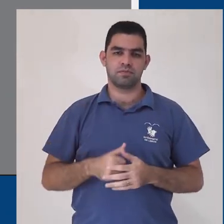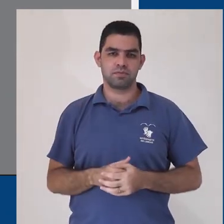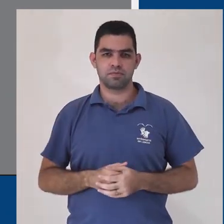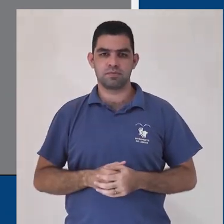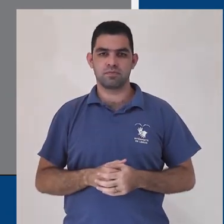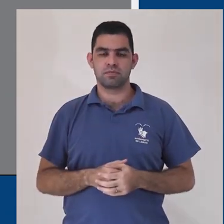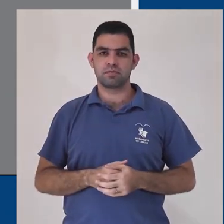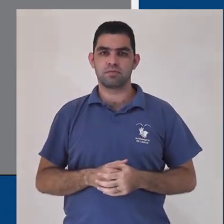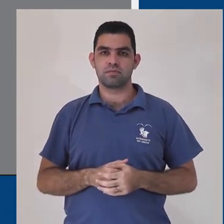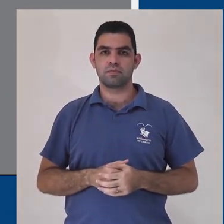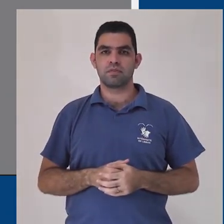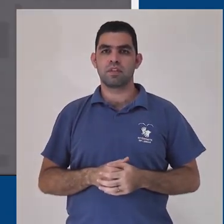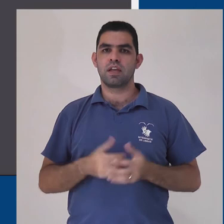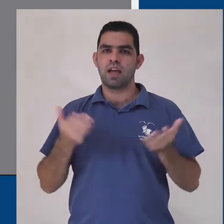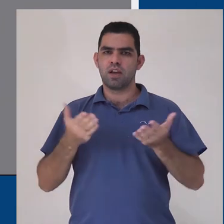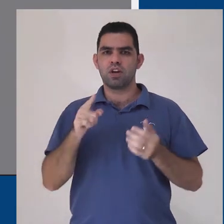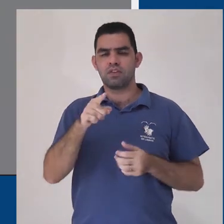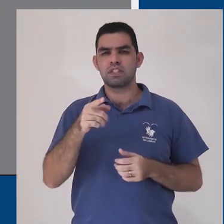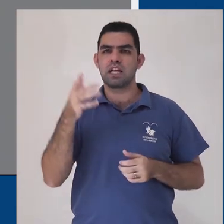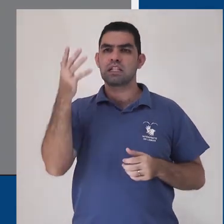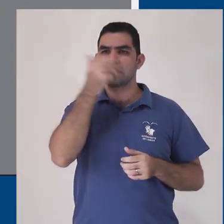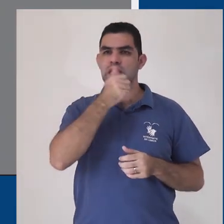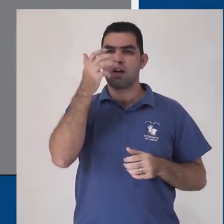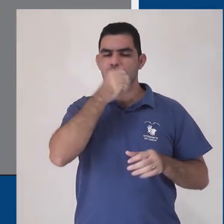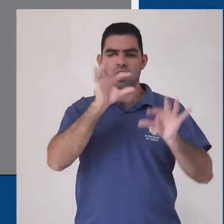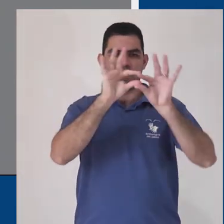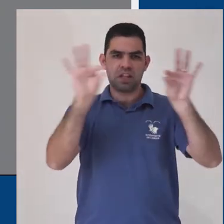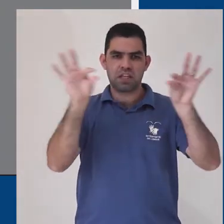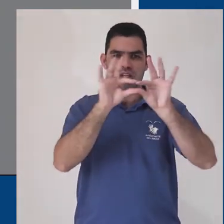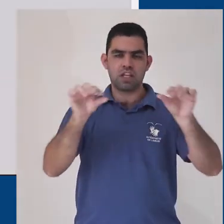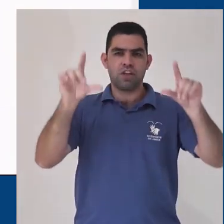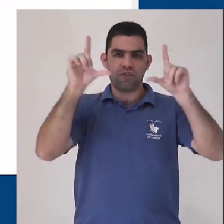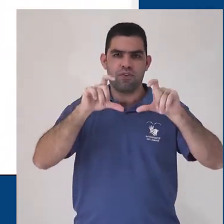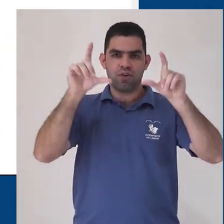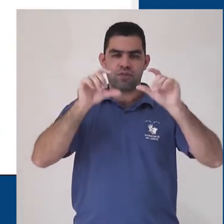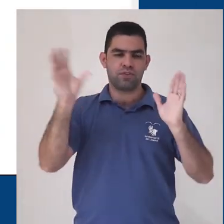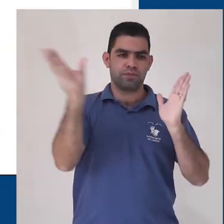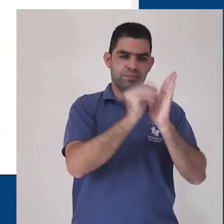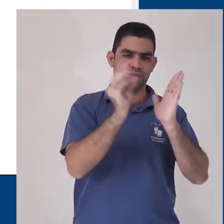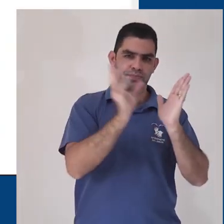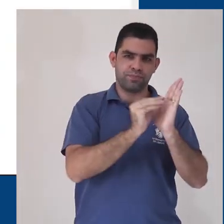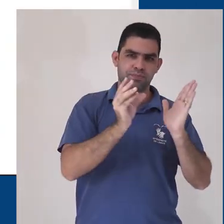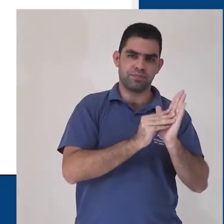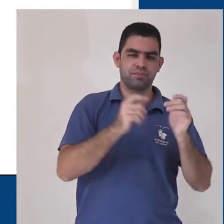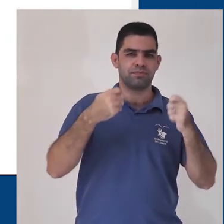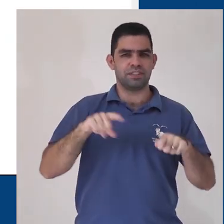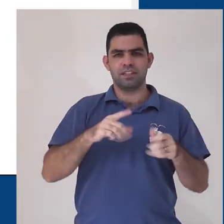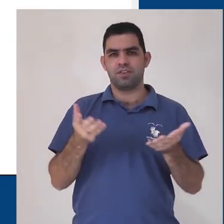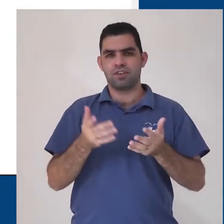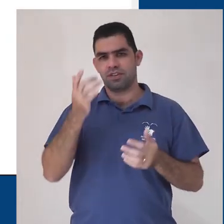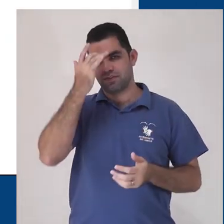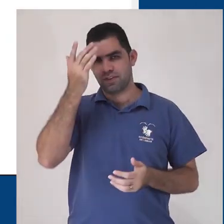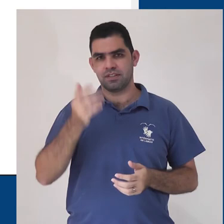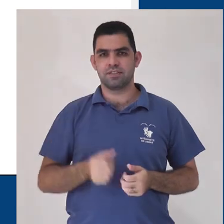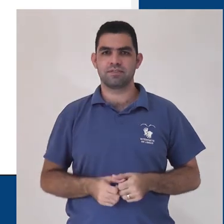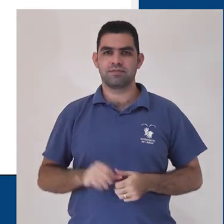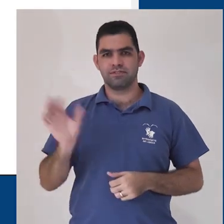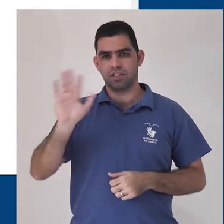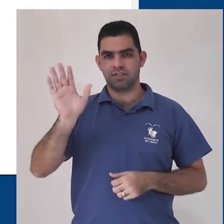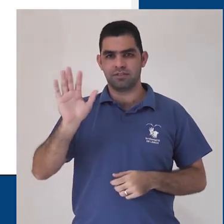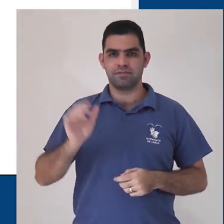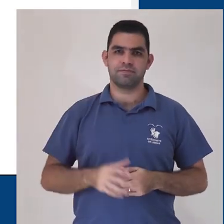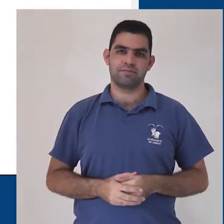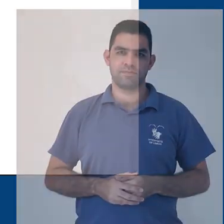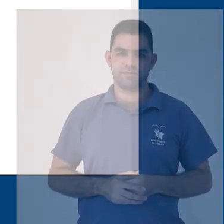para Particular. Agora você nunca mais vai precisar ficar salvando links de pesquisa e fotos no bloco de notas.